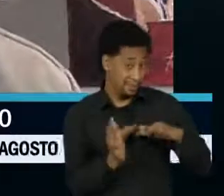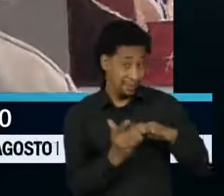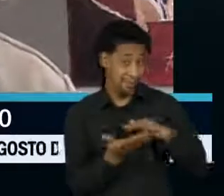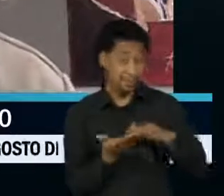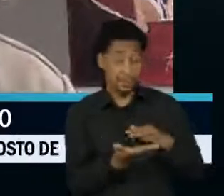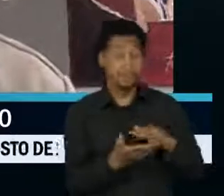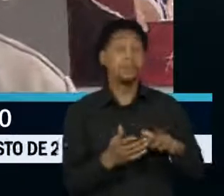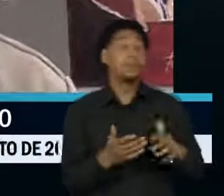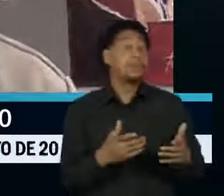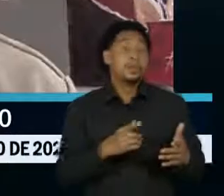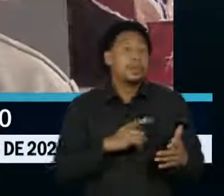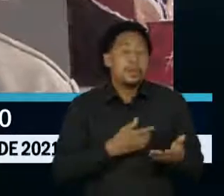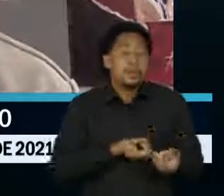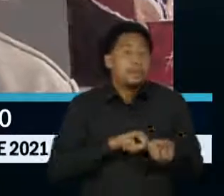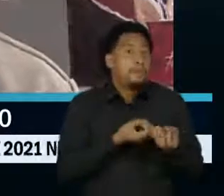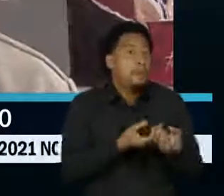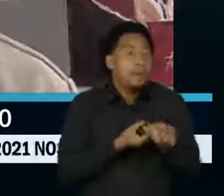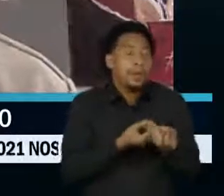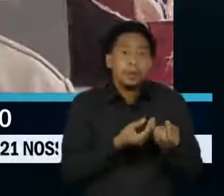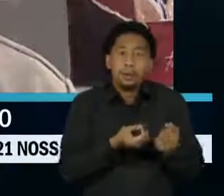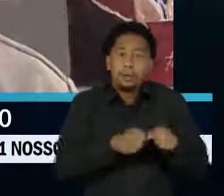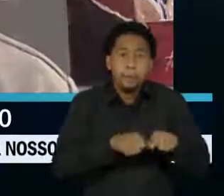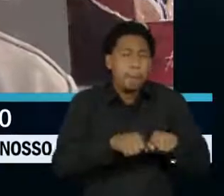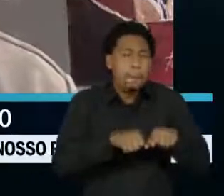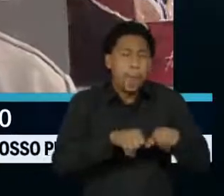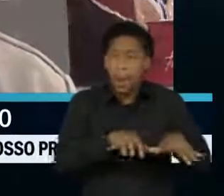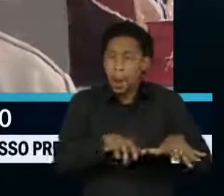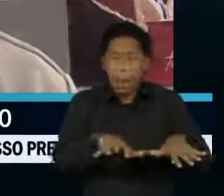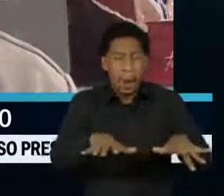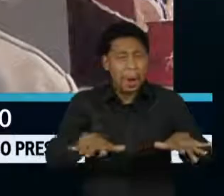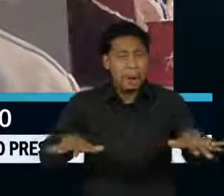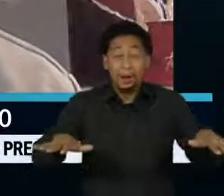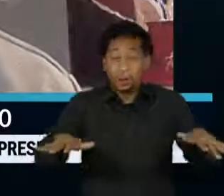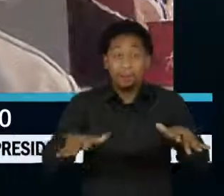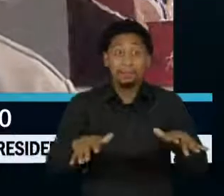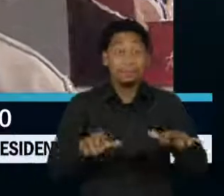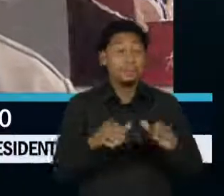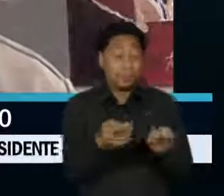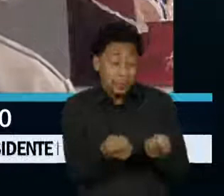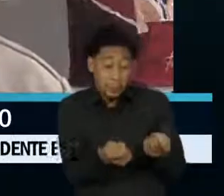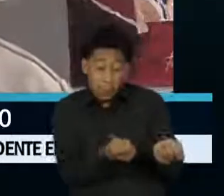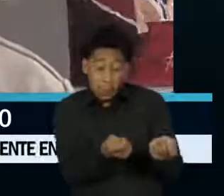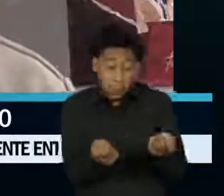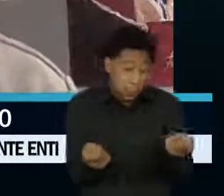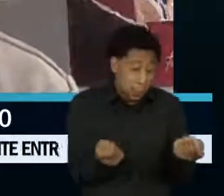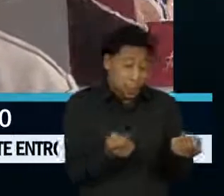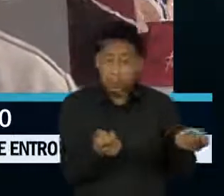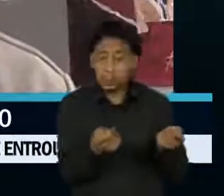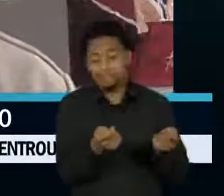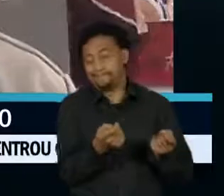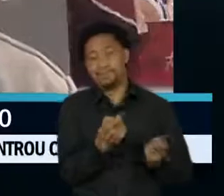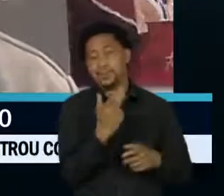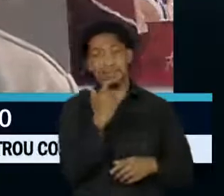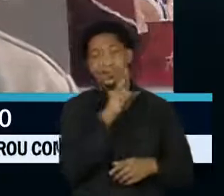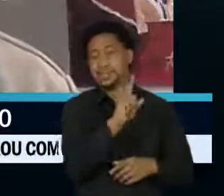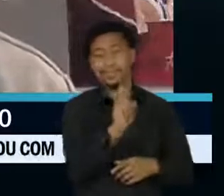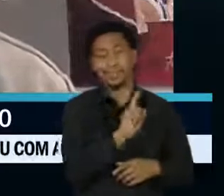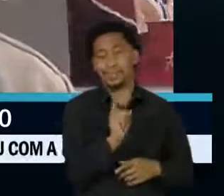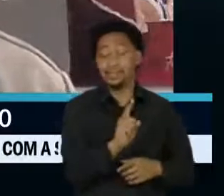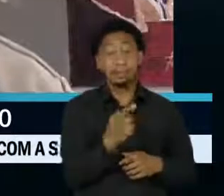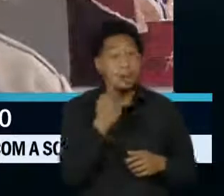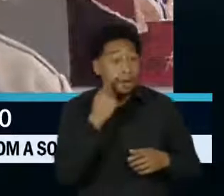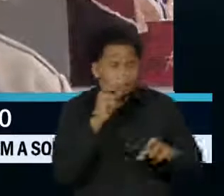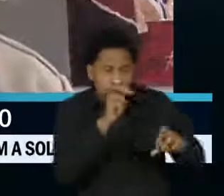geração de conteúdo e as plataformas não conseguem ter uma moderação suficiente para ver se